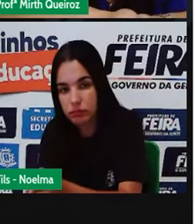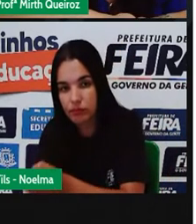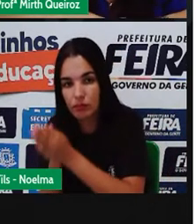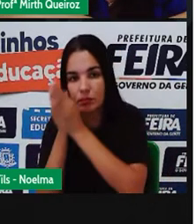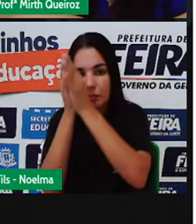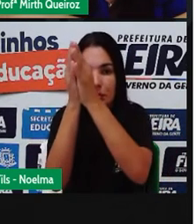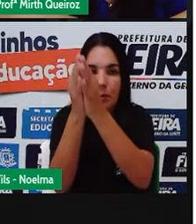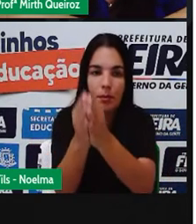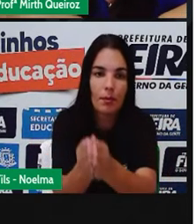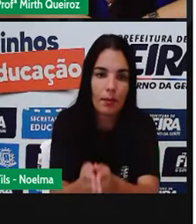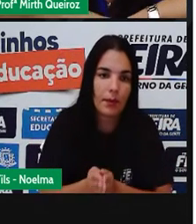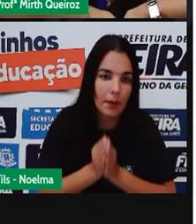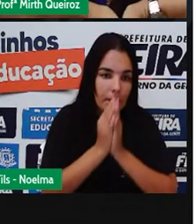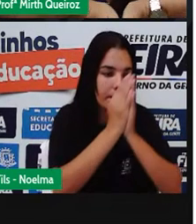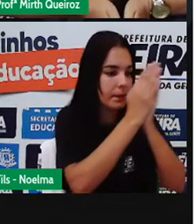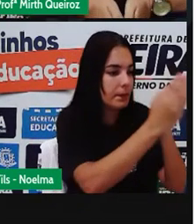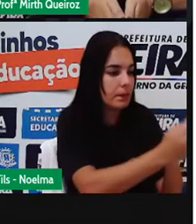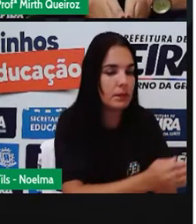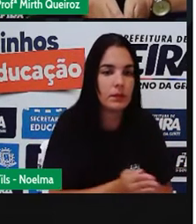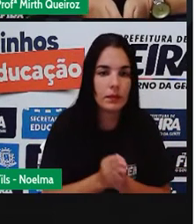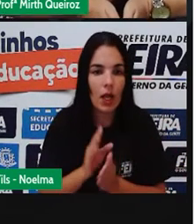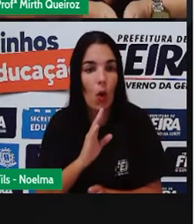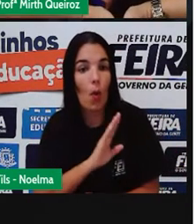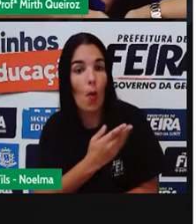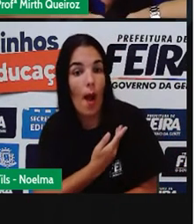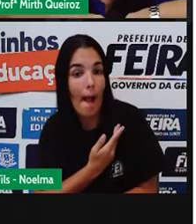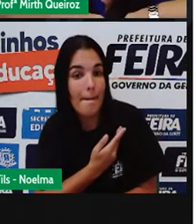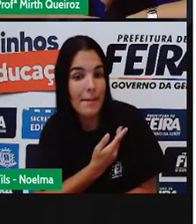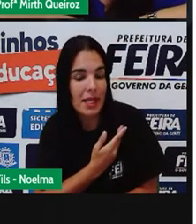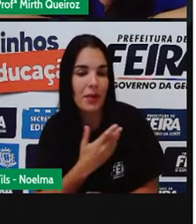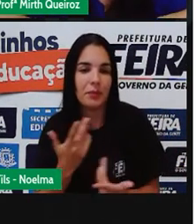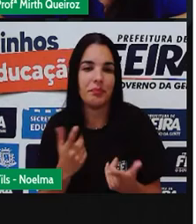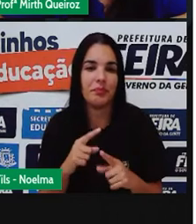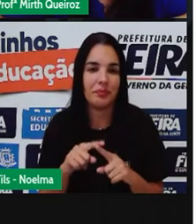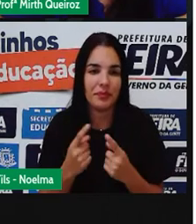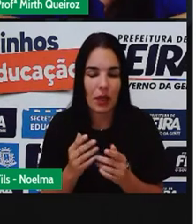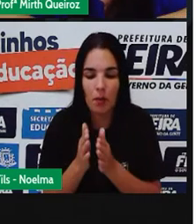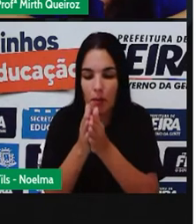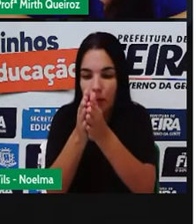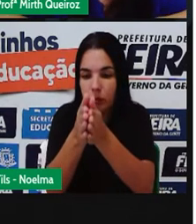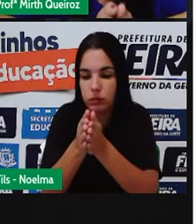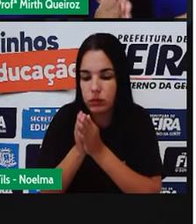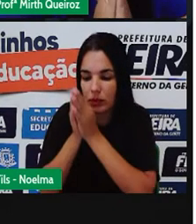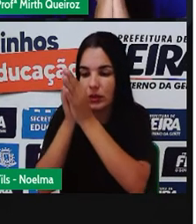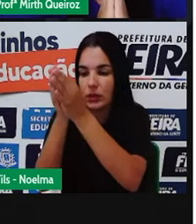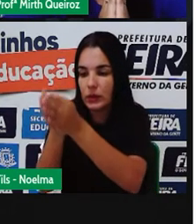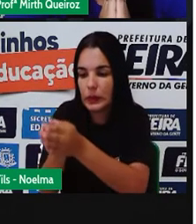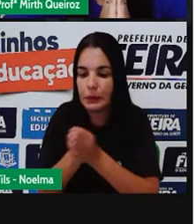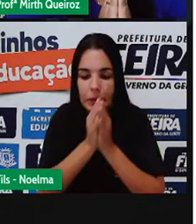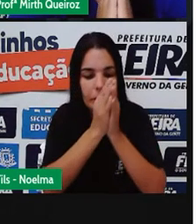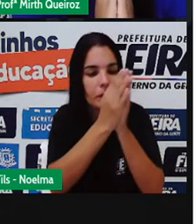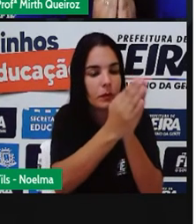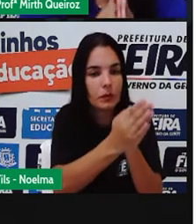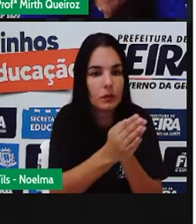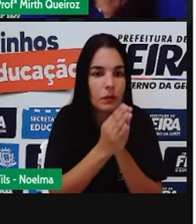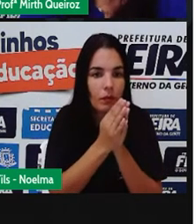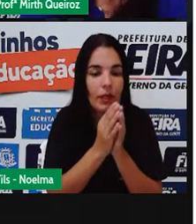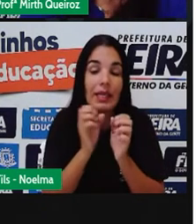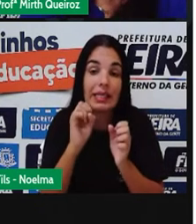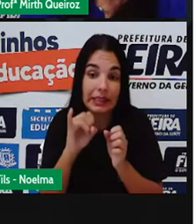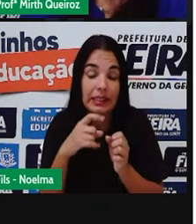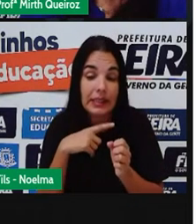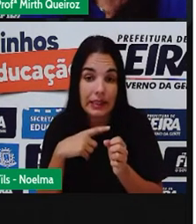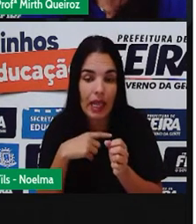por dentro das mãos dos colegas Assim a sua mão E ela vai deixar essa pedrinha ou